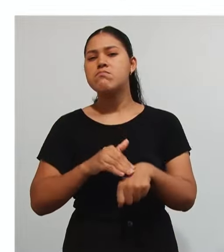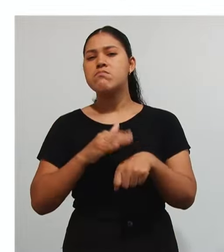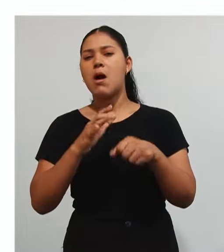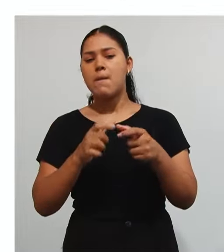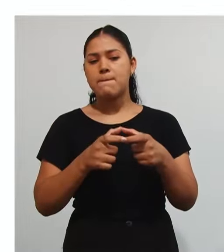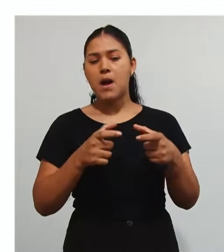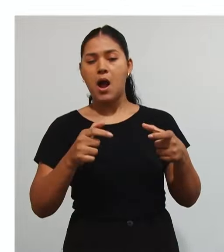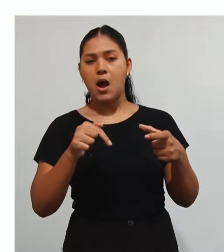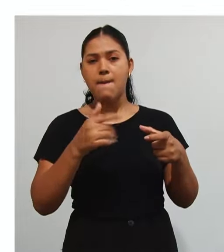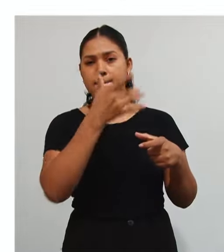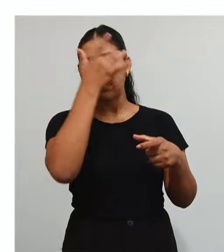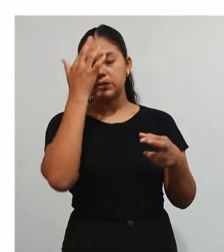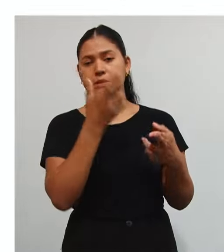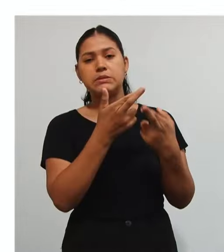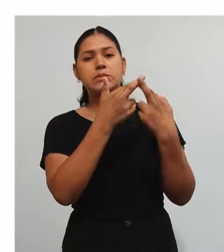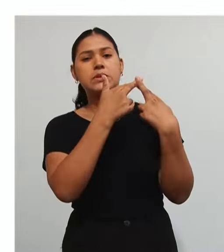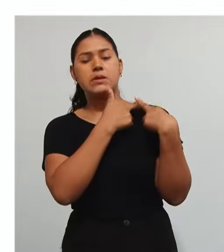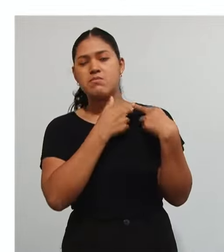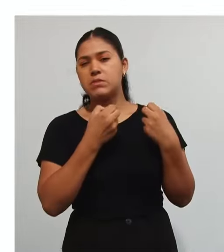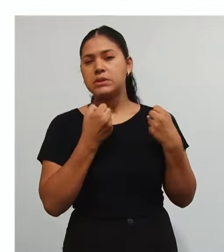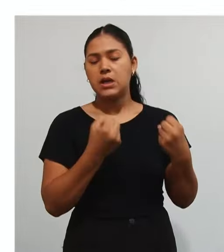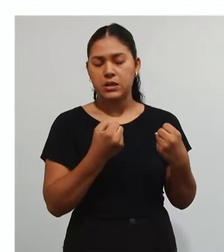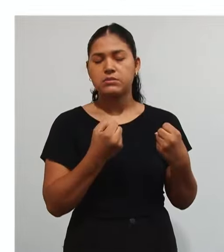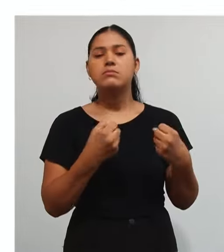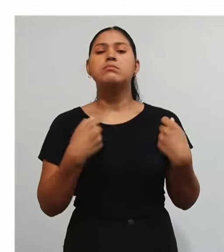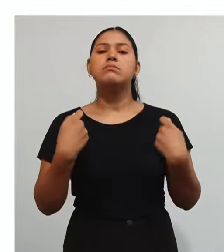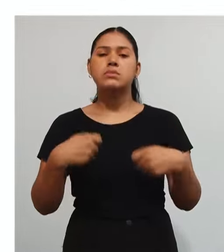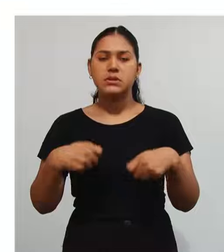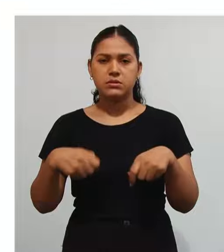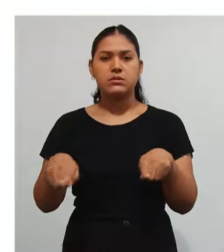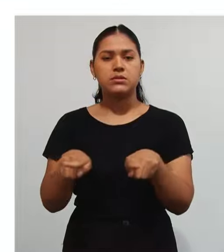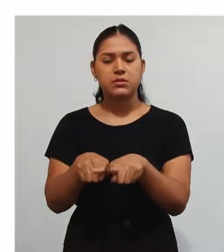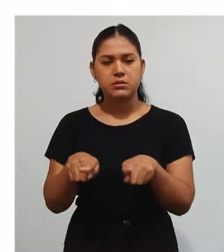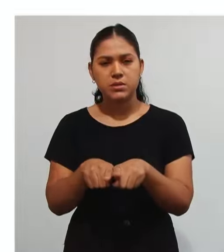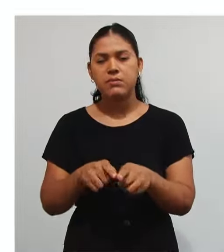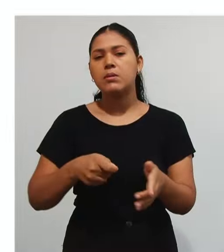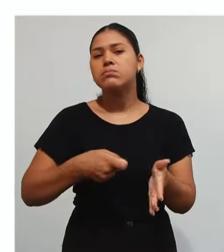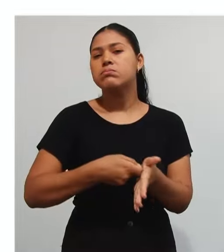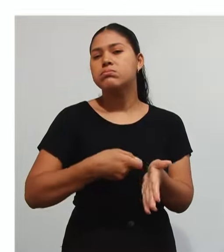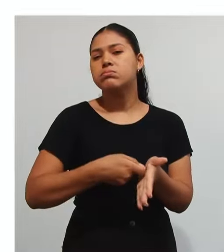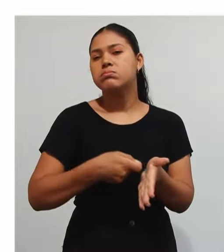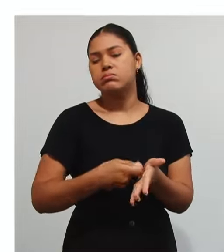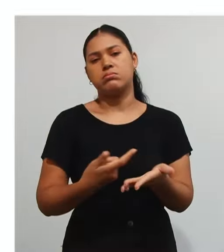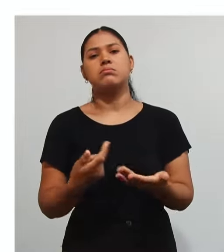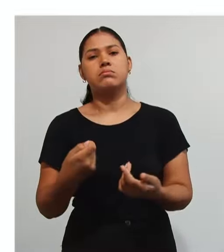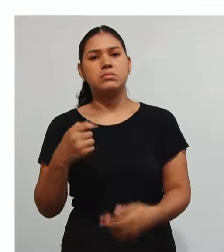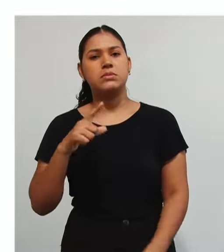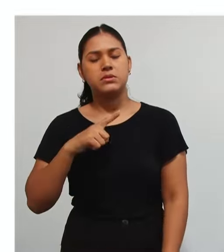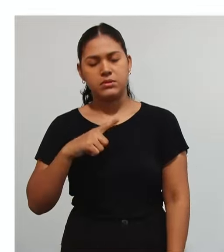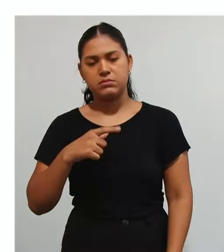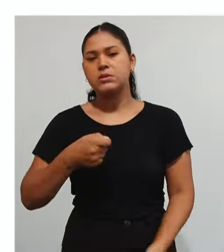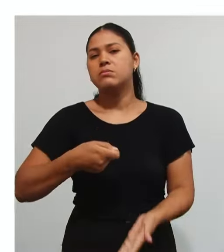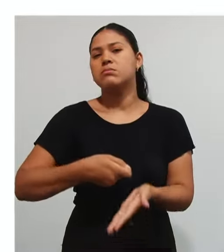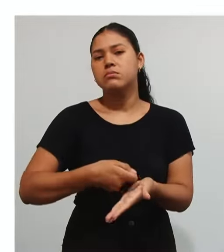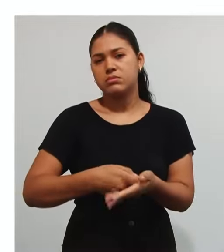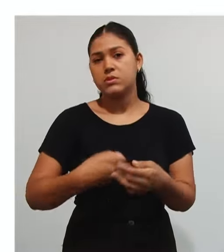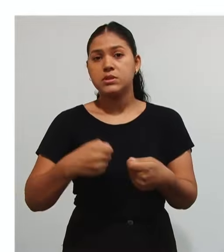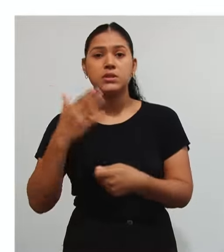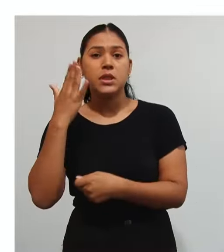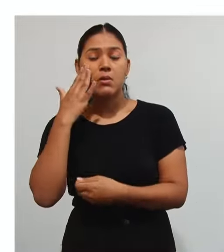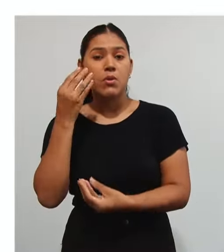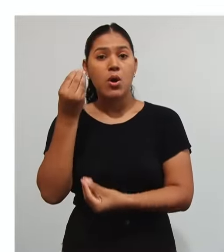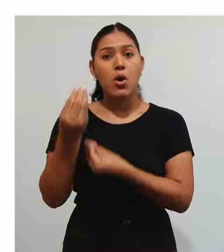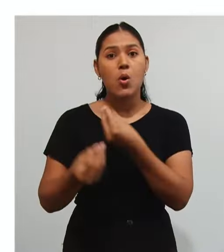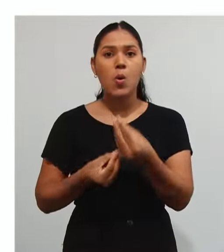Cidadãos A cobrança Dessa relação Lembra o conflito Ao governo Mais